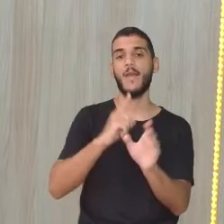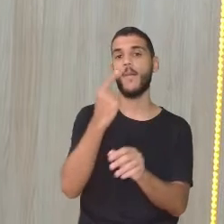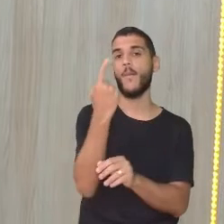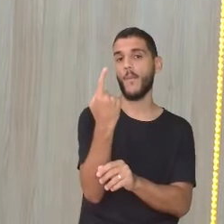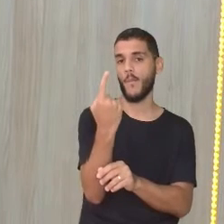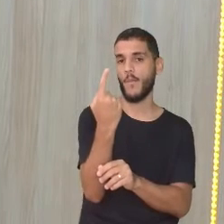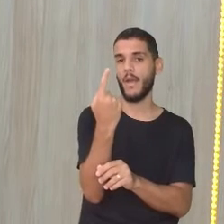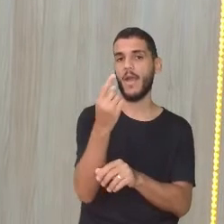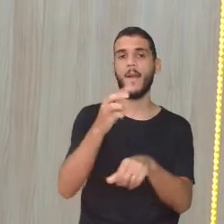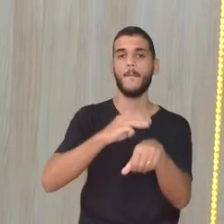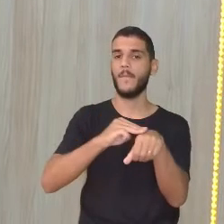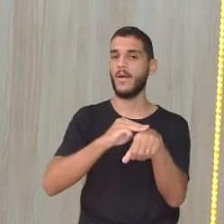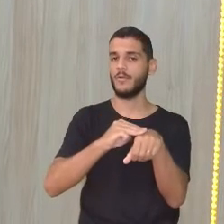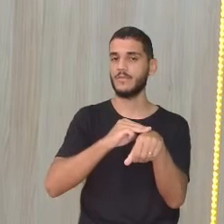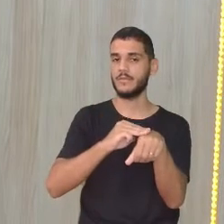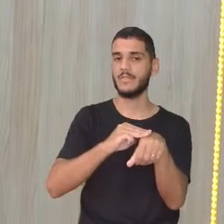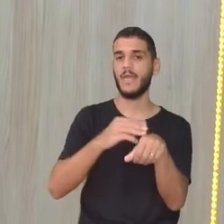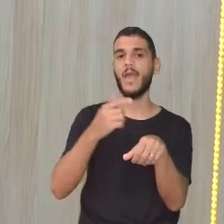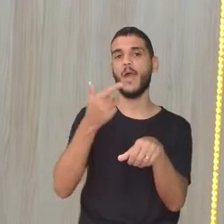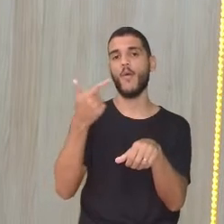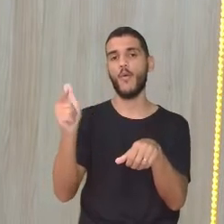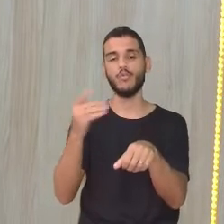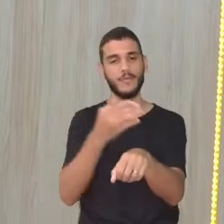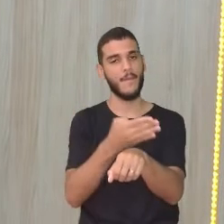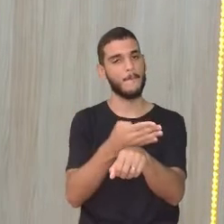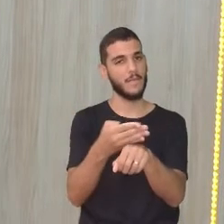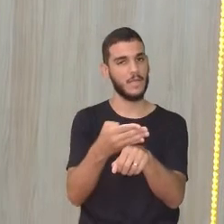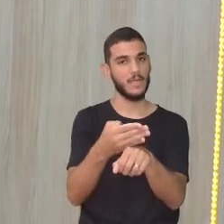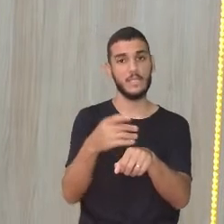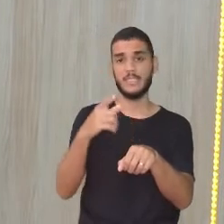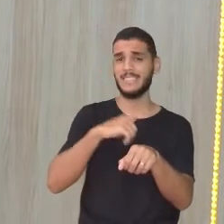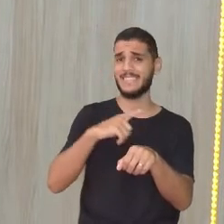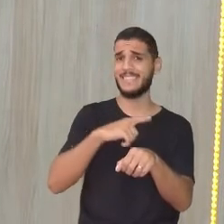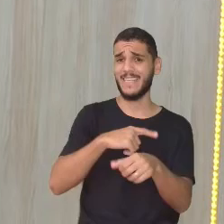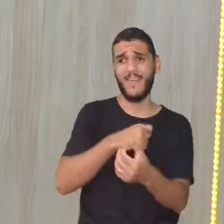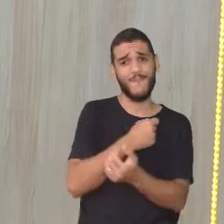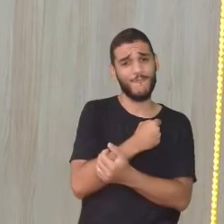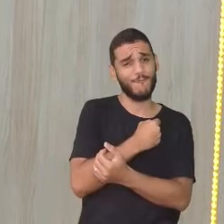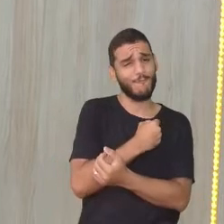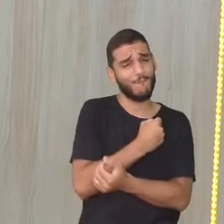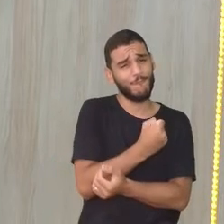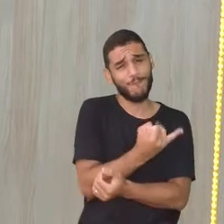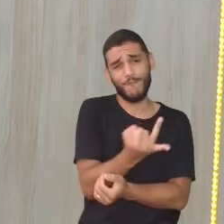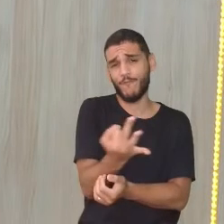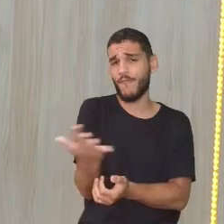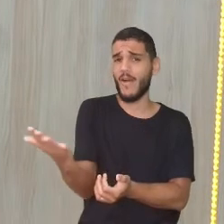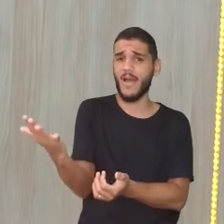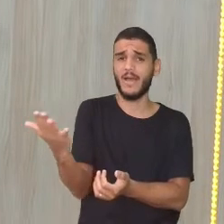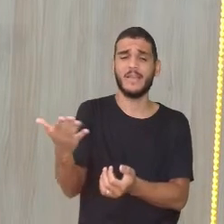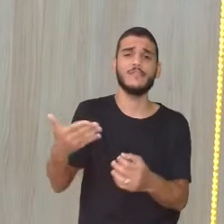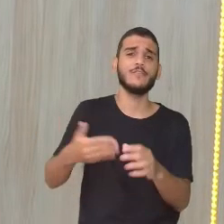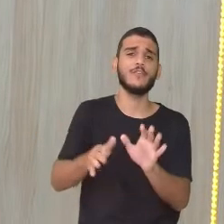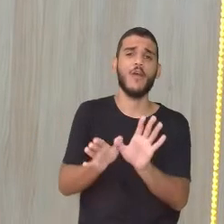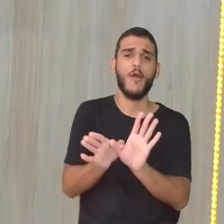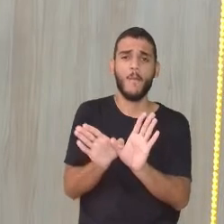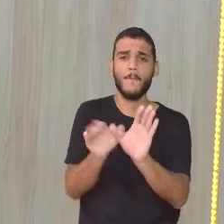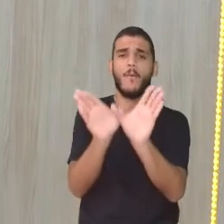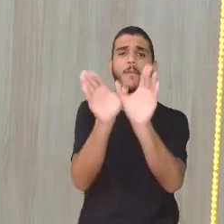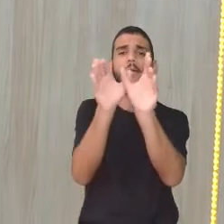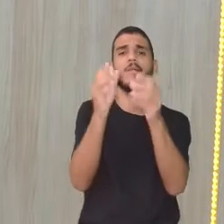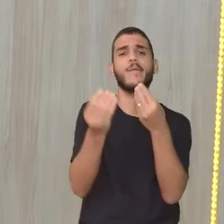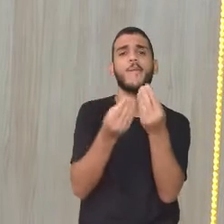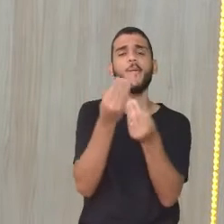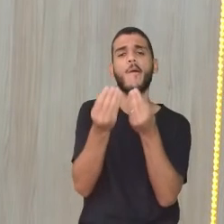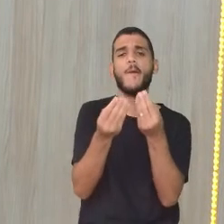antes das indústrias, existia uma população muito maior de borboletas brancas, professora. Porque ela